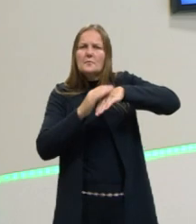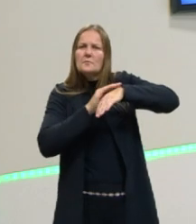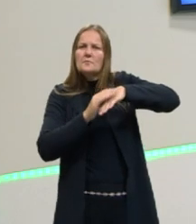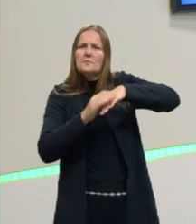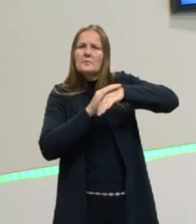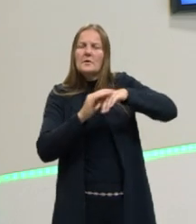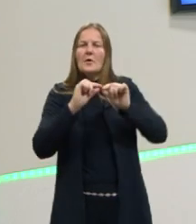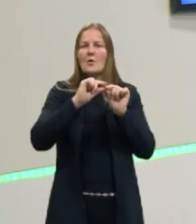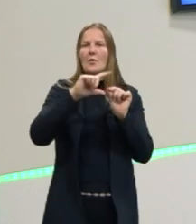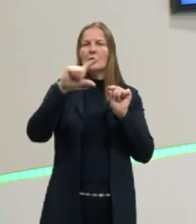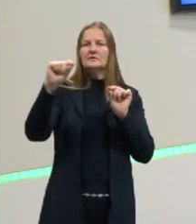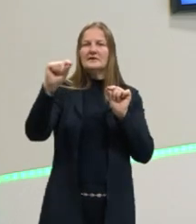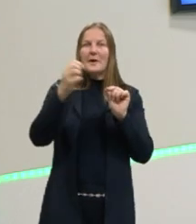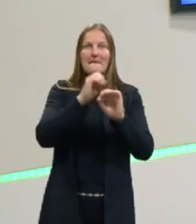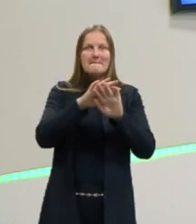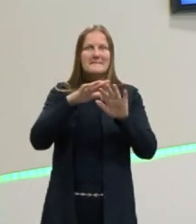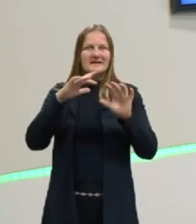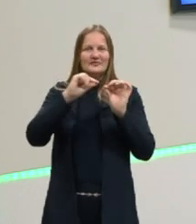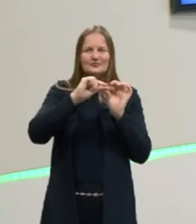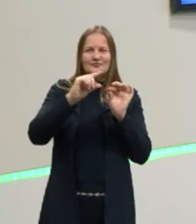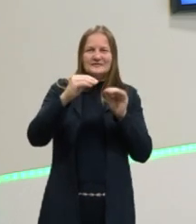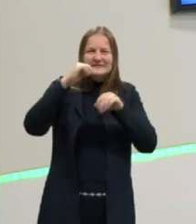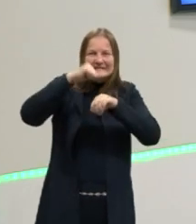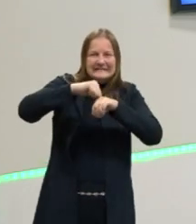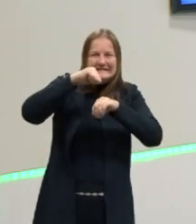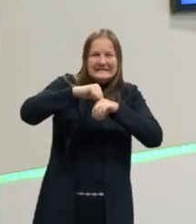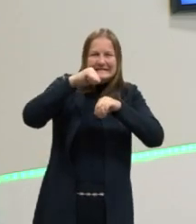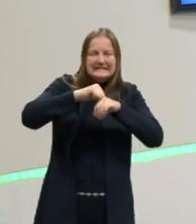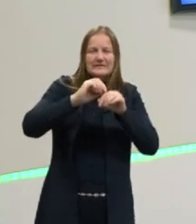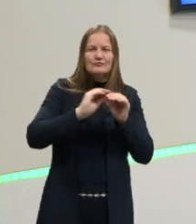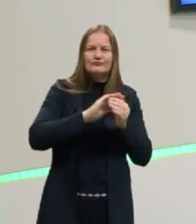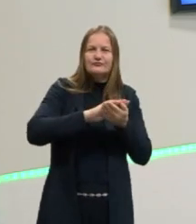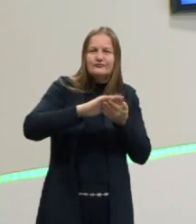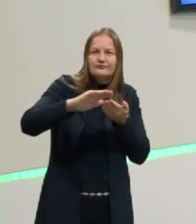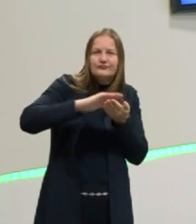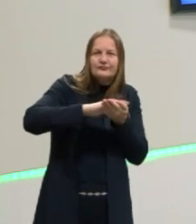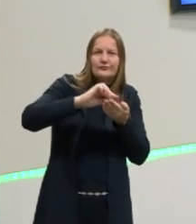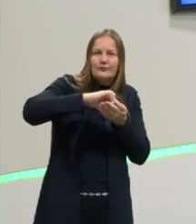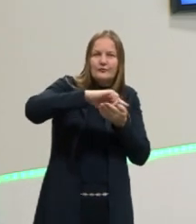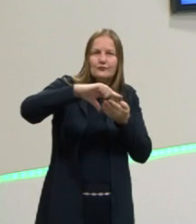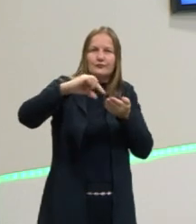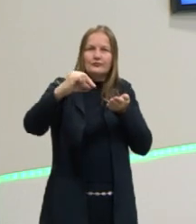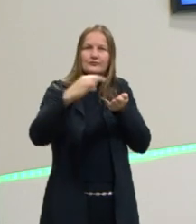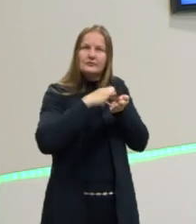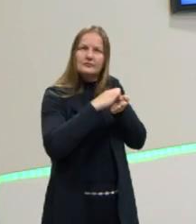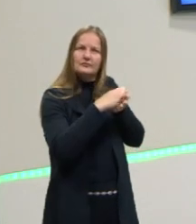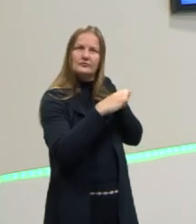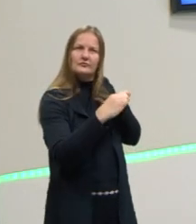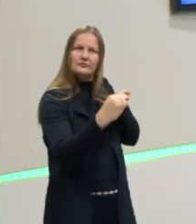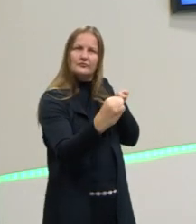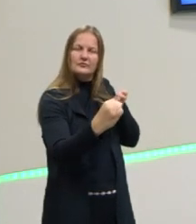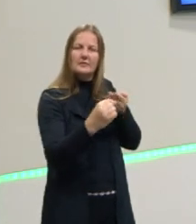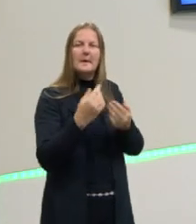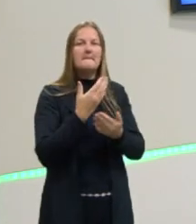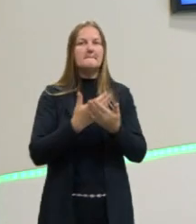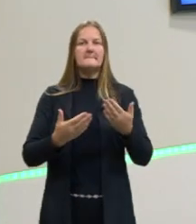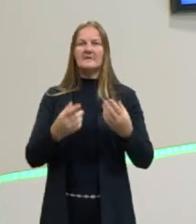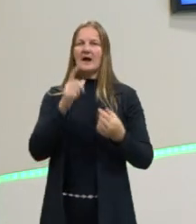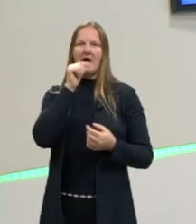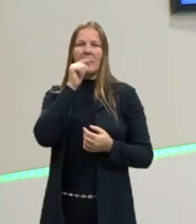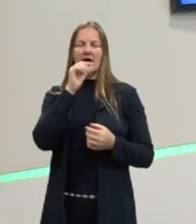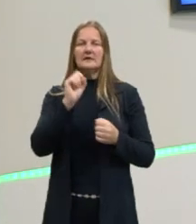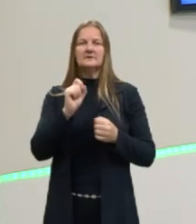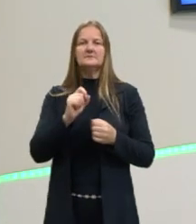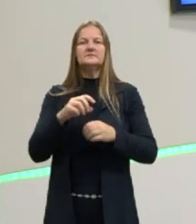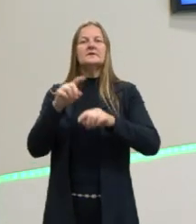folha. Não deixa, ela impede a perda de água. Temos também os